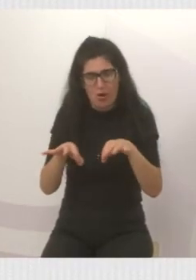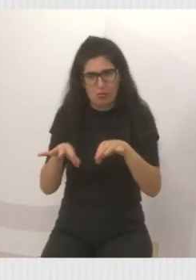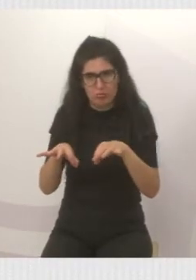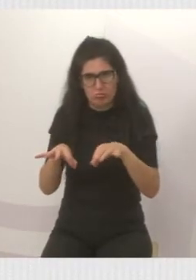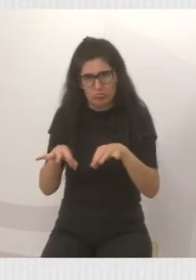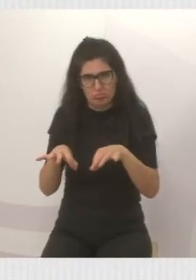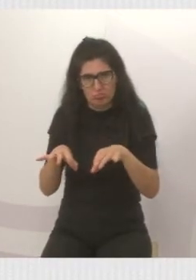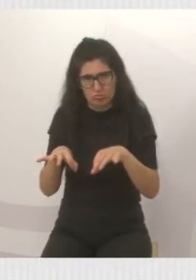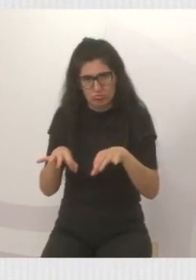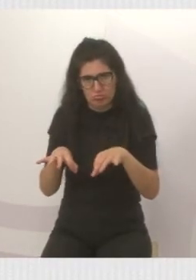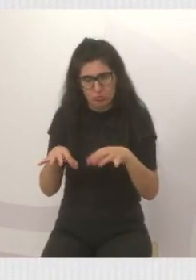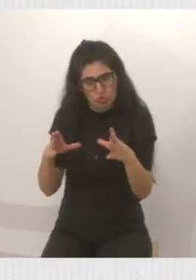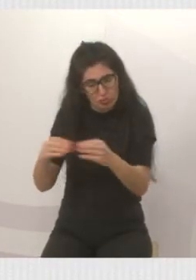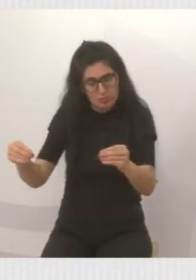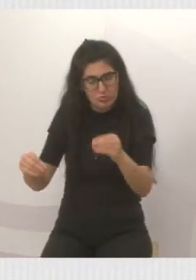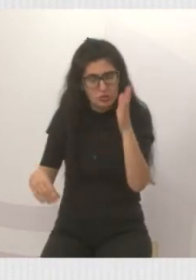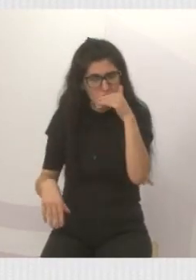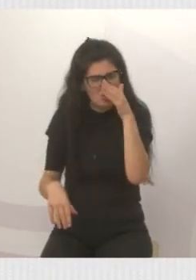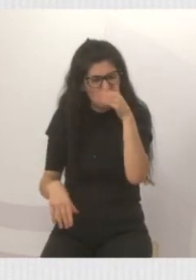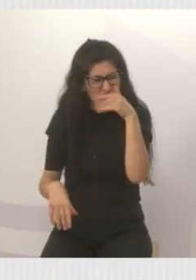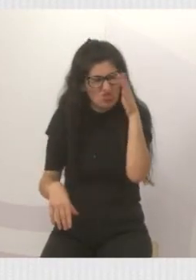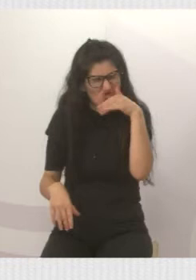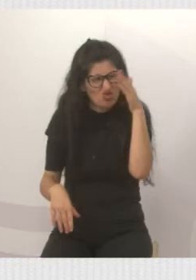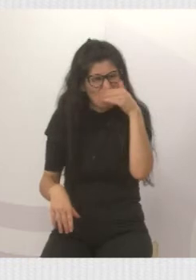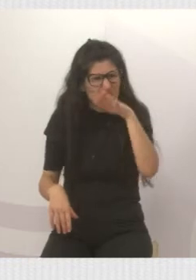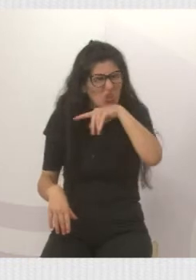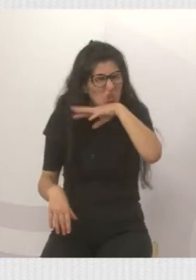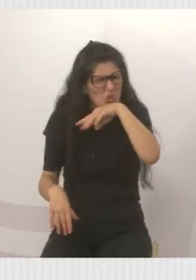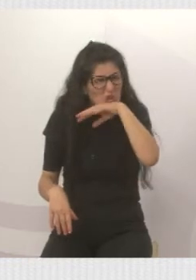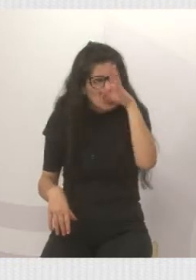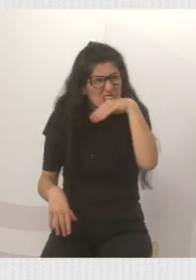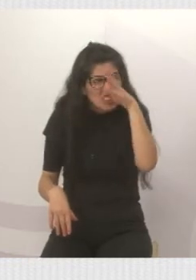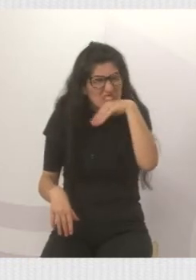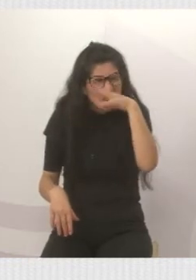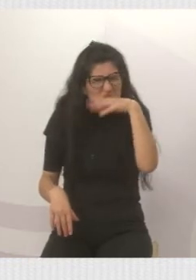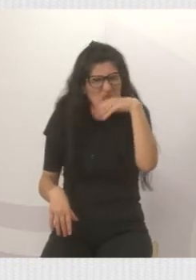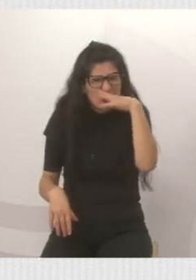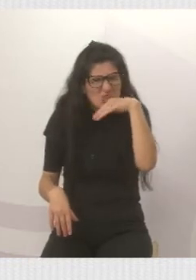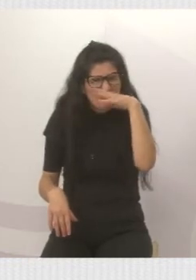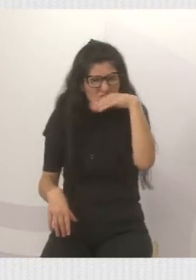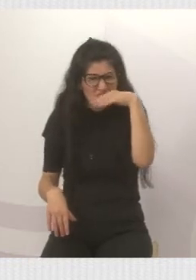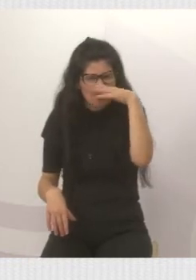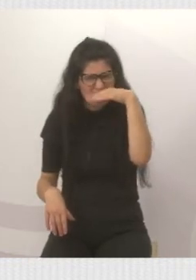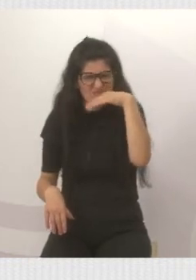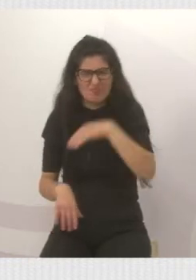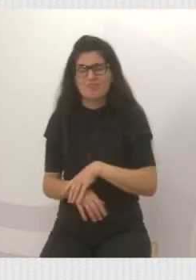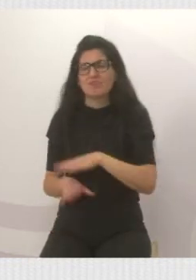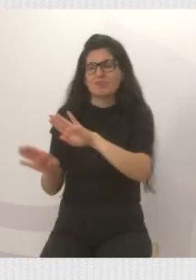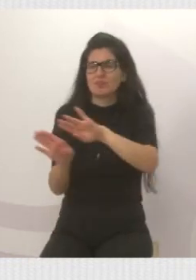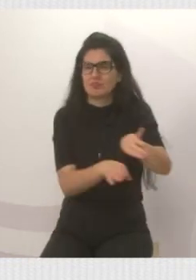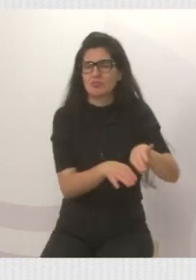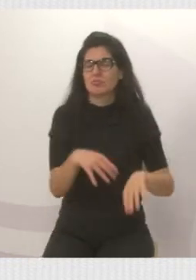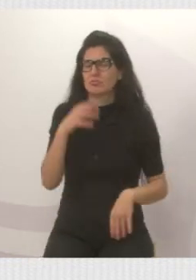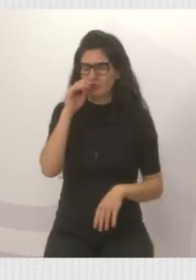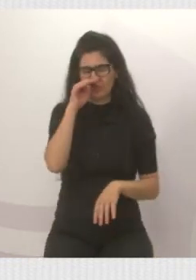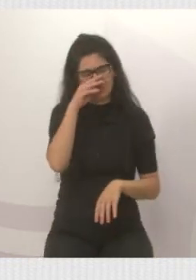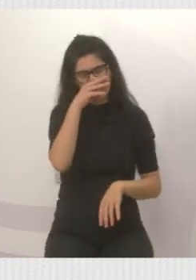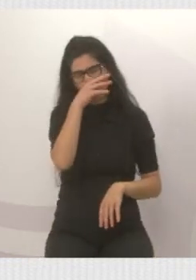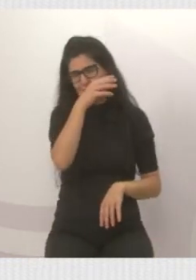que colocasse meus contatos. Valmir do Paio Quimilua. O meu telefone é